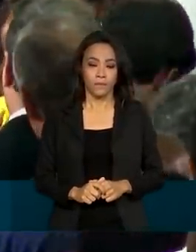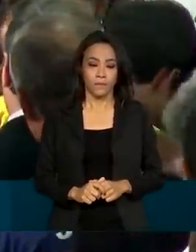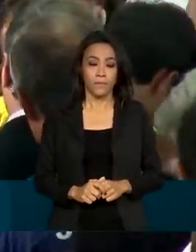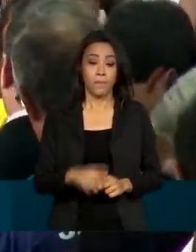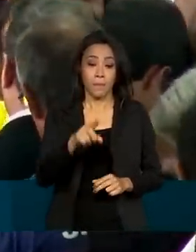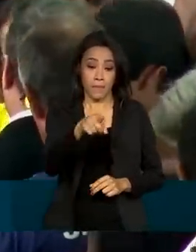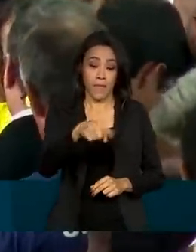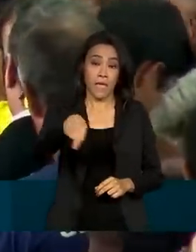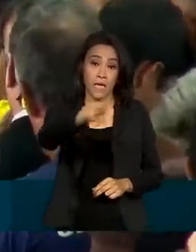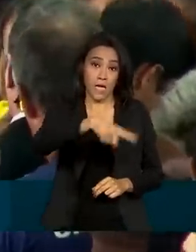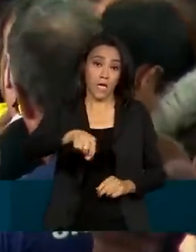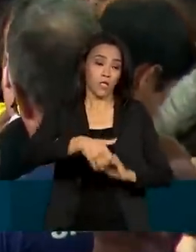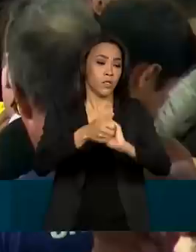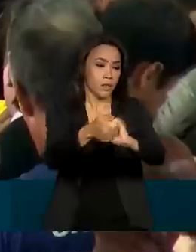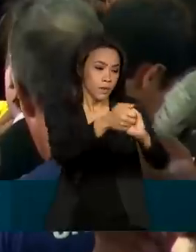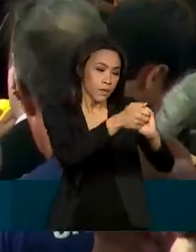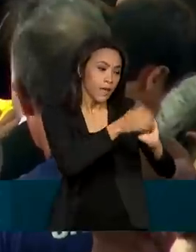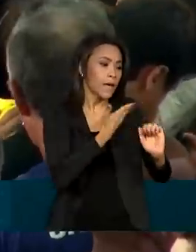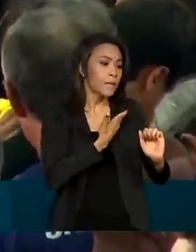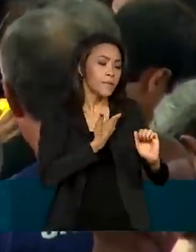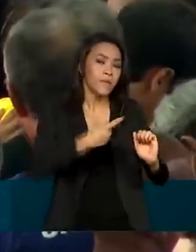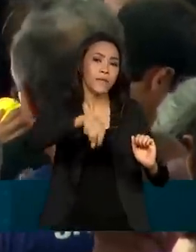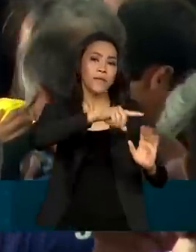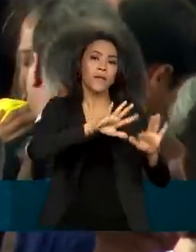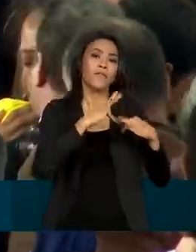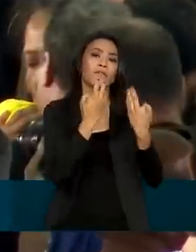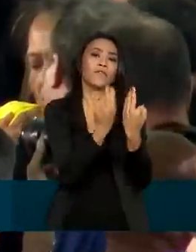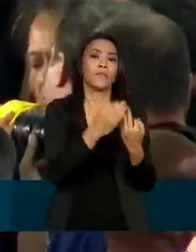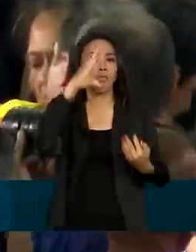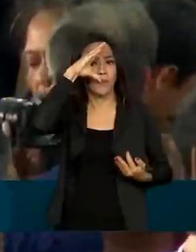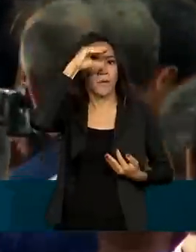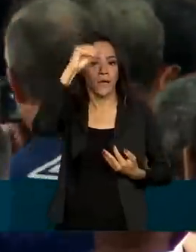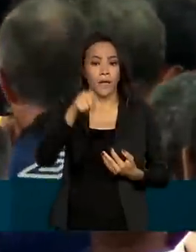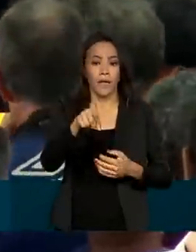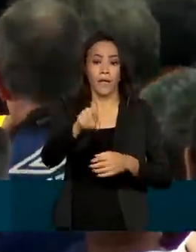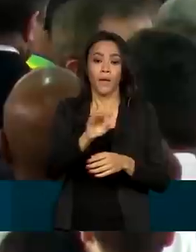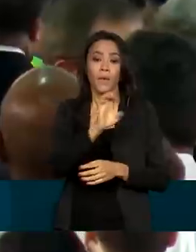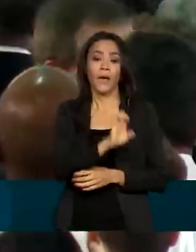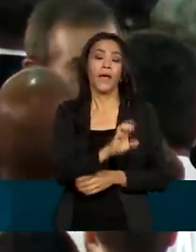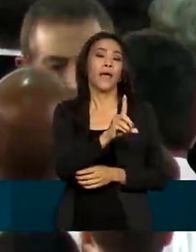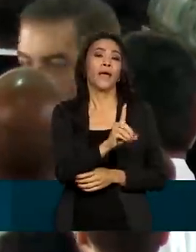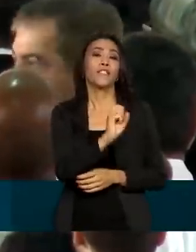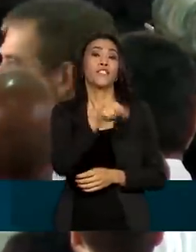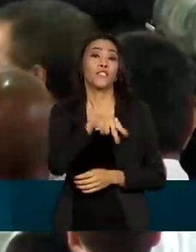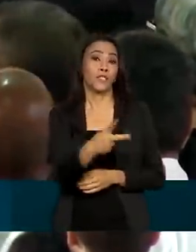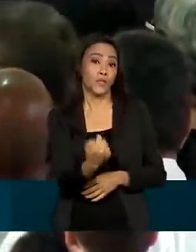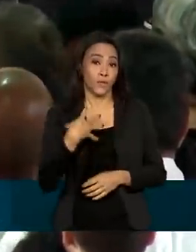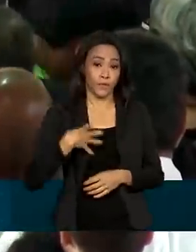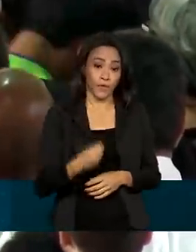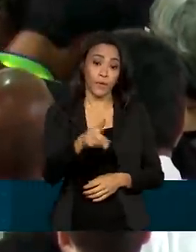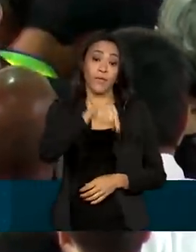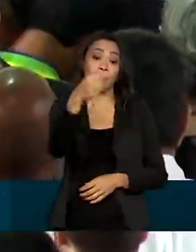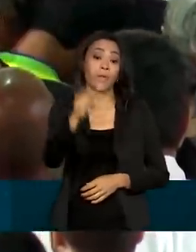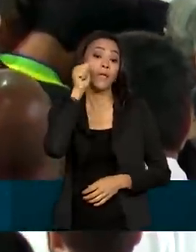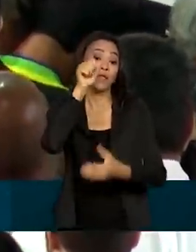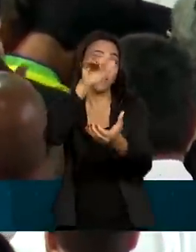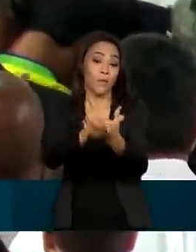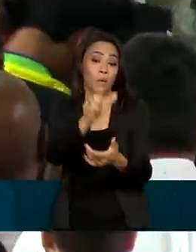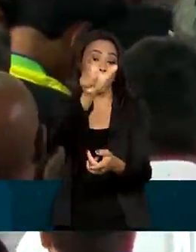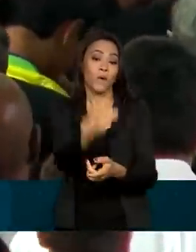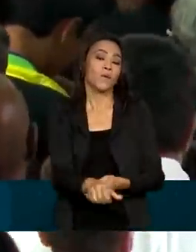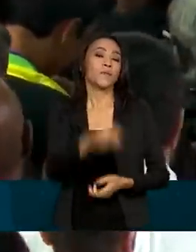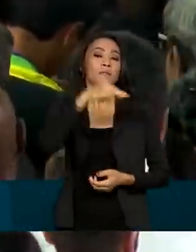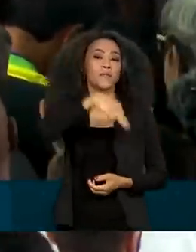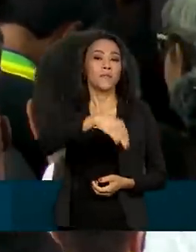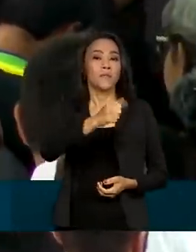Eles cumprimentaram amigos e familiares de Pelé, como o ex-goleiro Edinho, filho do rei, e a esposa Márcia, e em seguida acompanharam